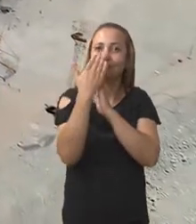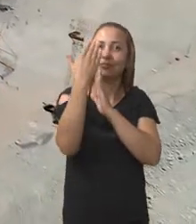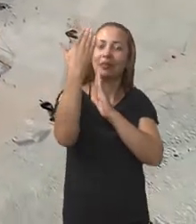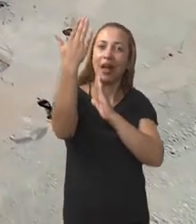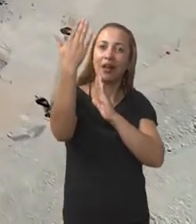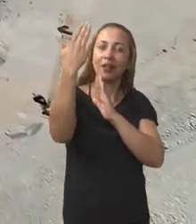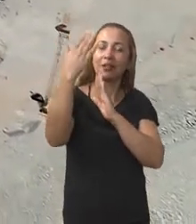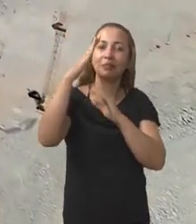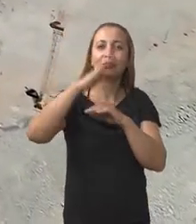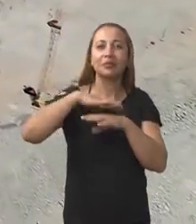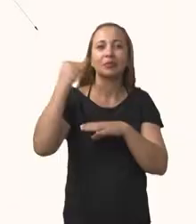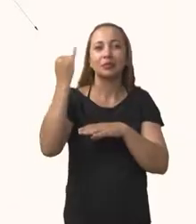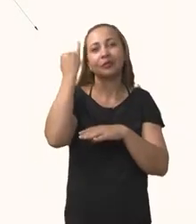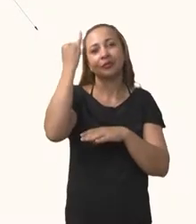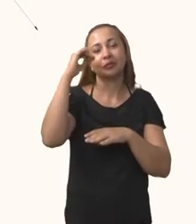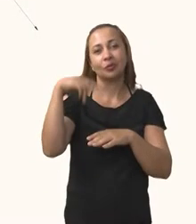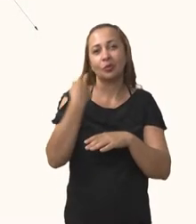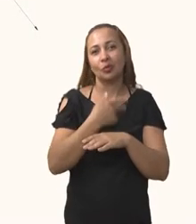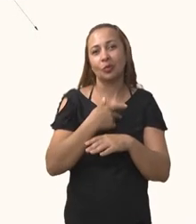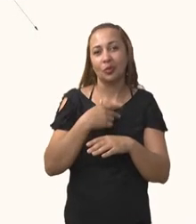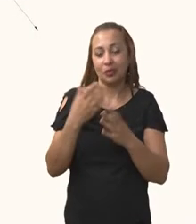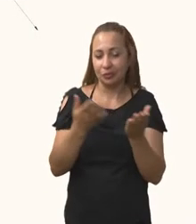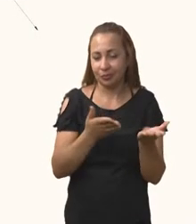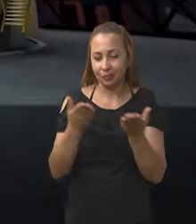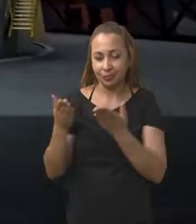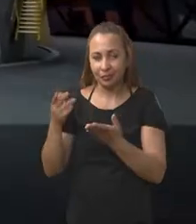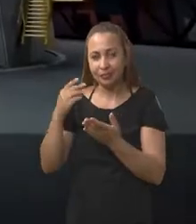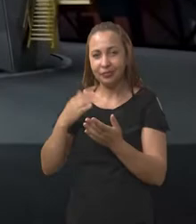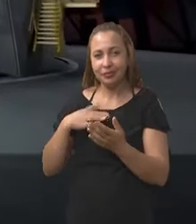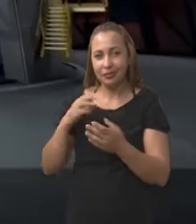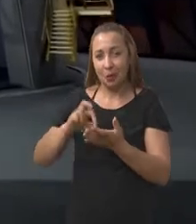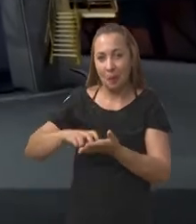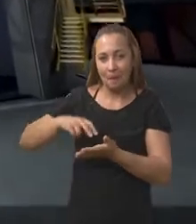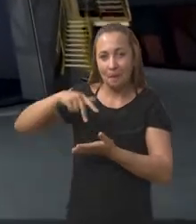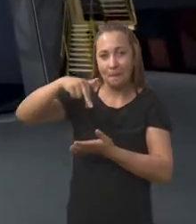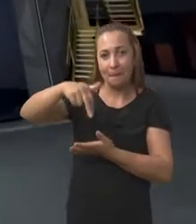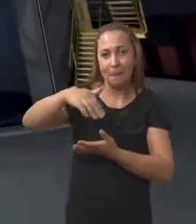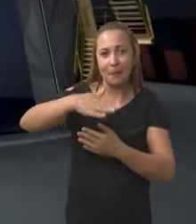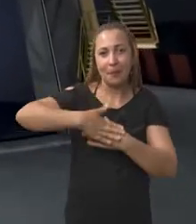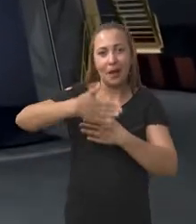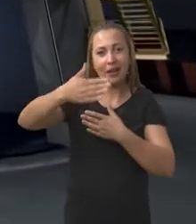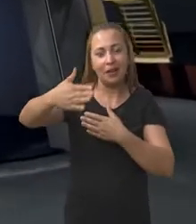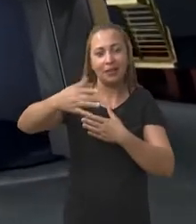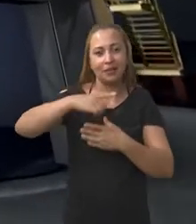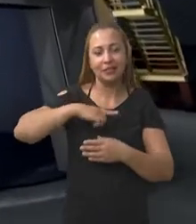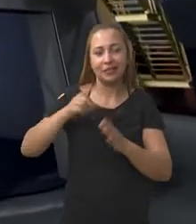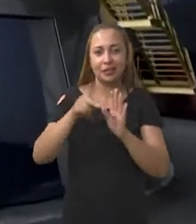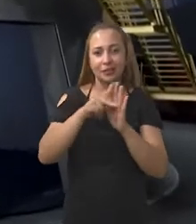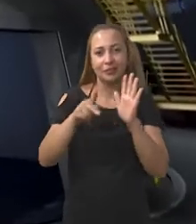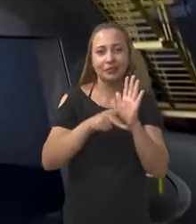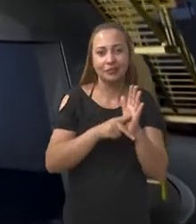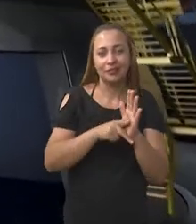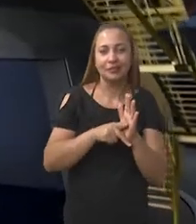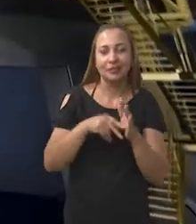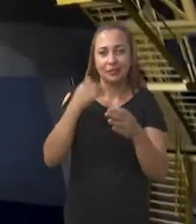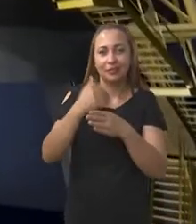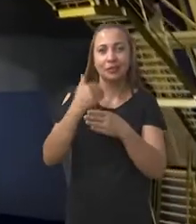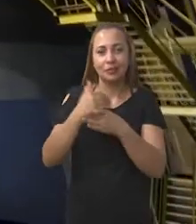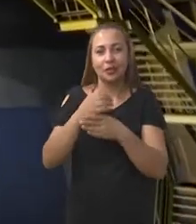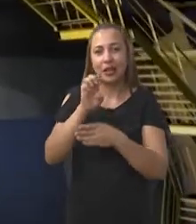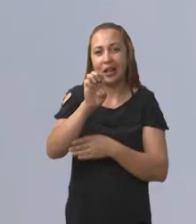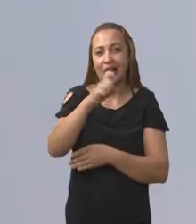principal. Nós somos, então, convidados agora a dar um passo maior para participar de um projeto de construção de um